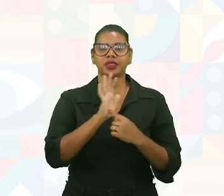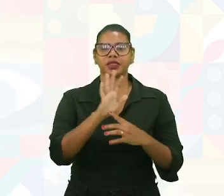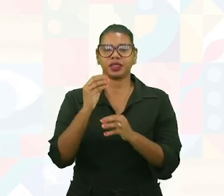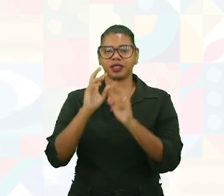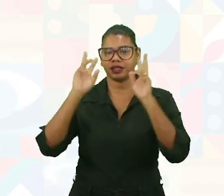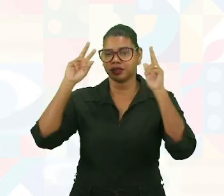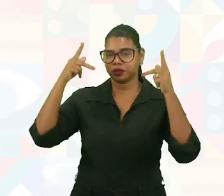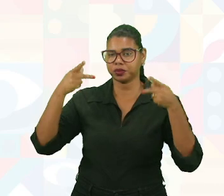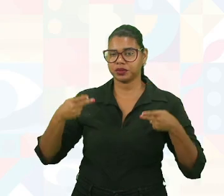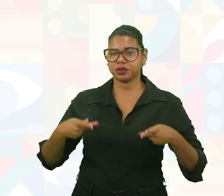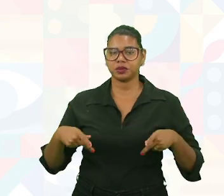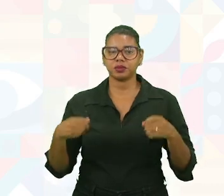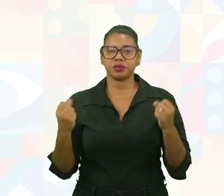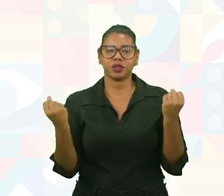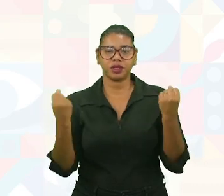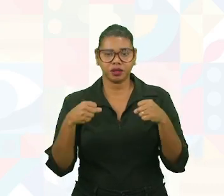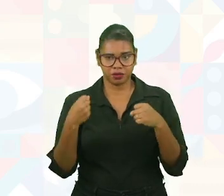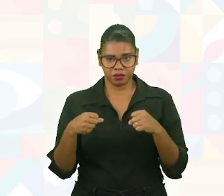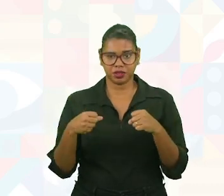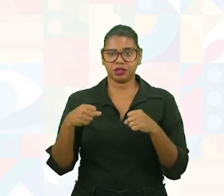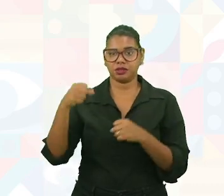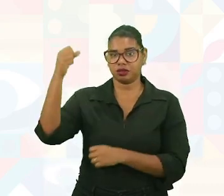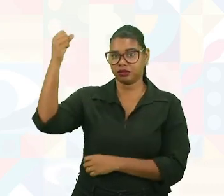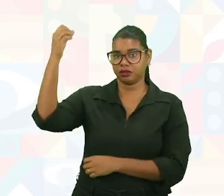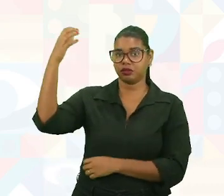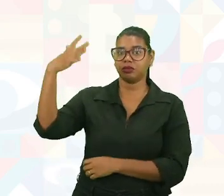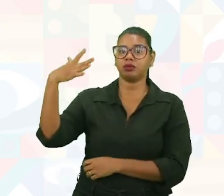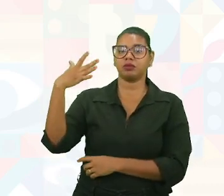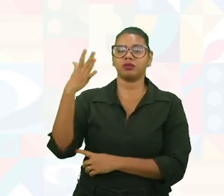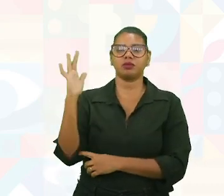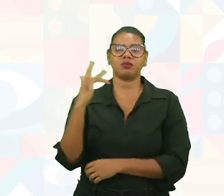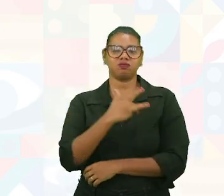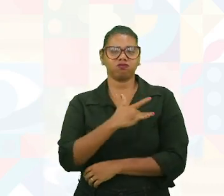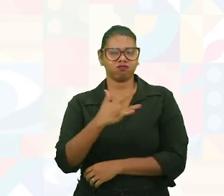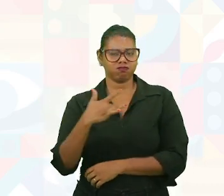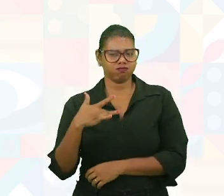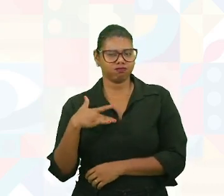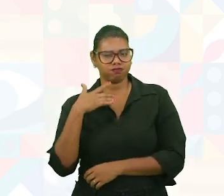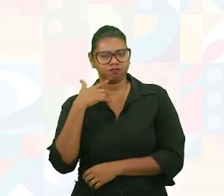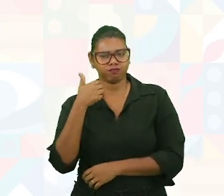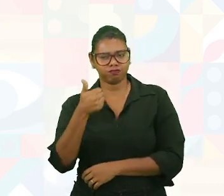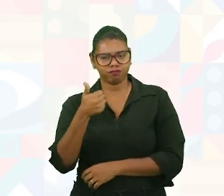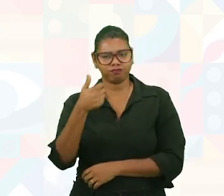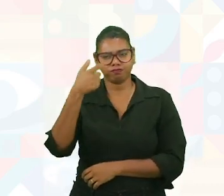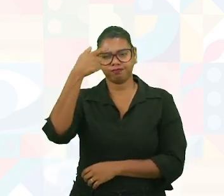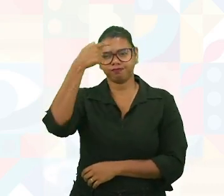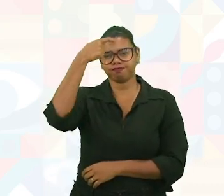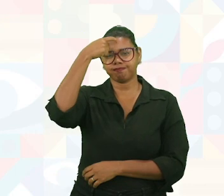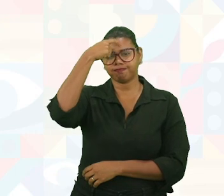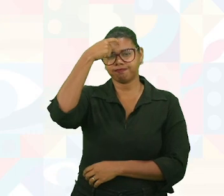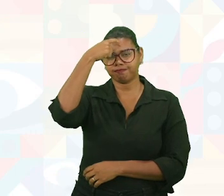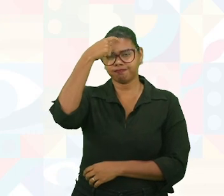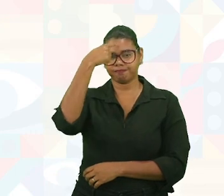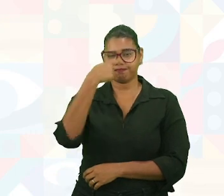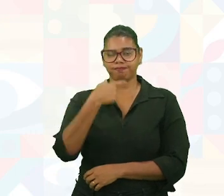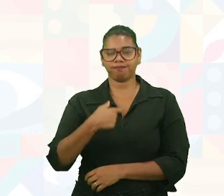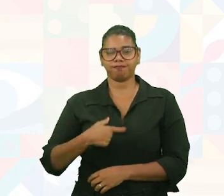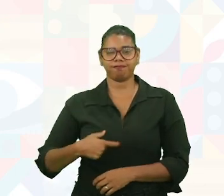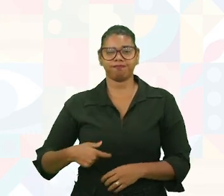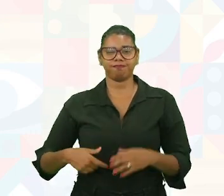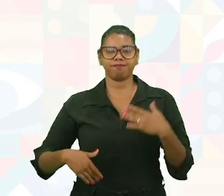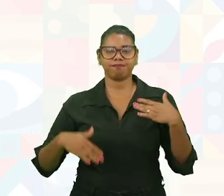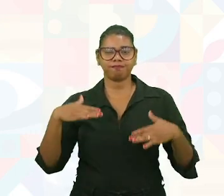humano precisar de iluminação natural por questão de saúde. Saúde mental, saúde física,